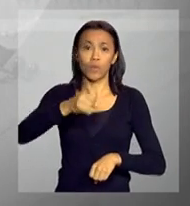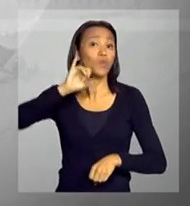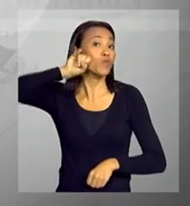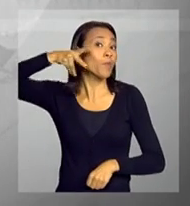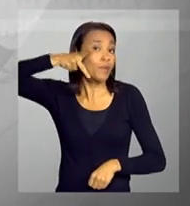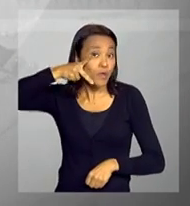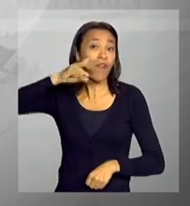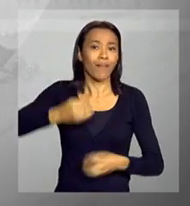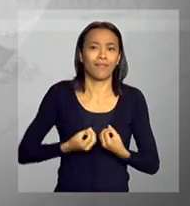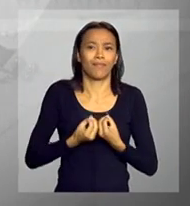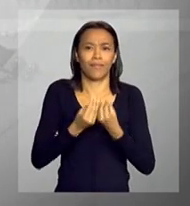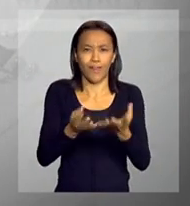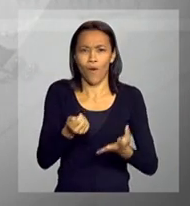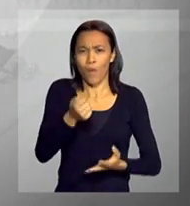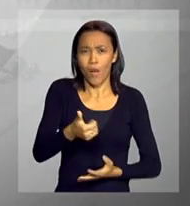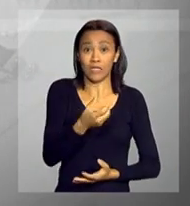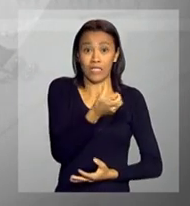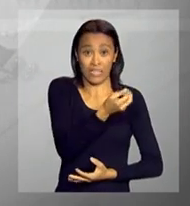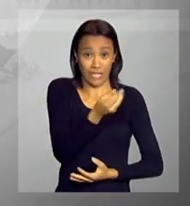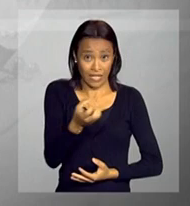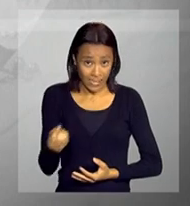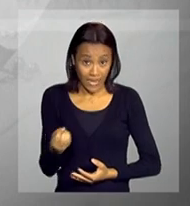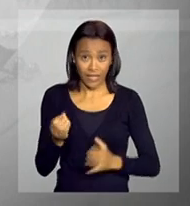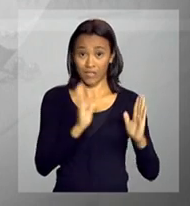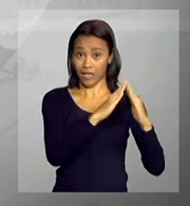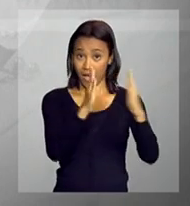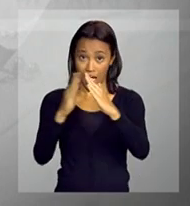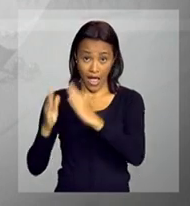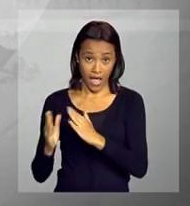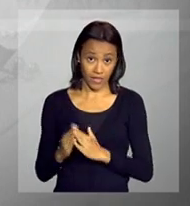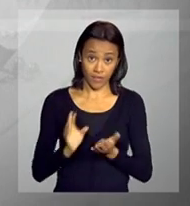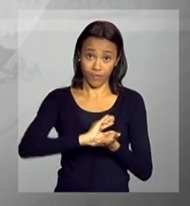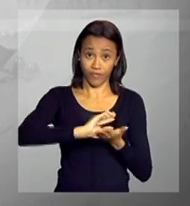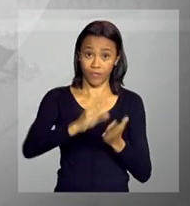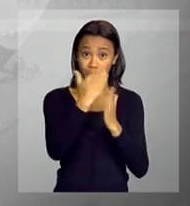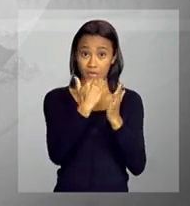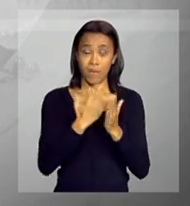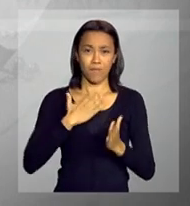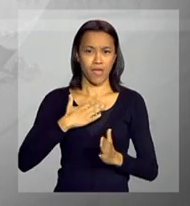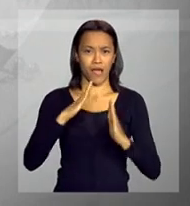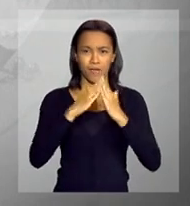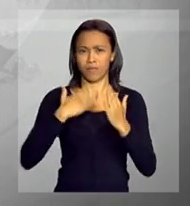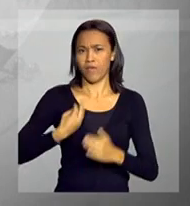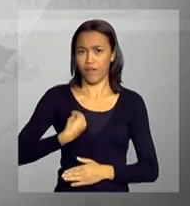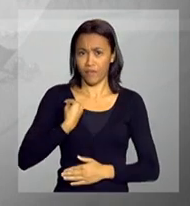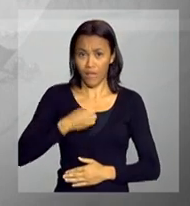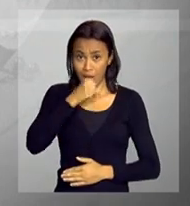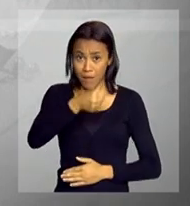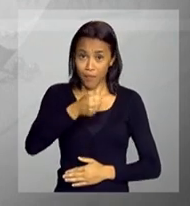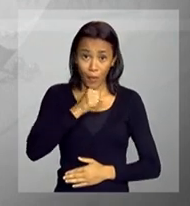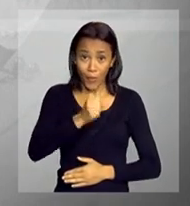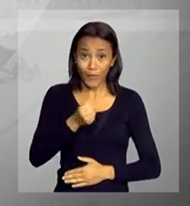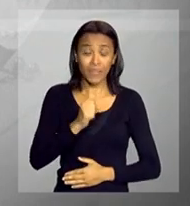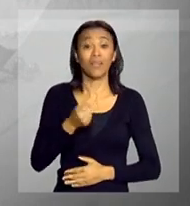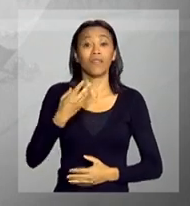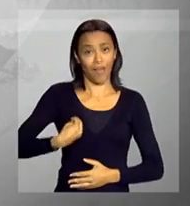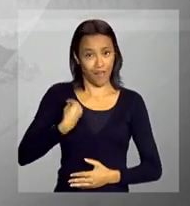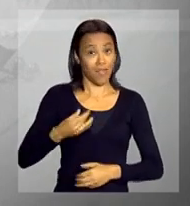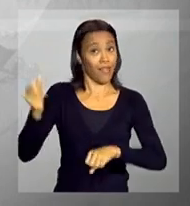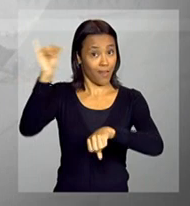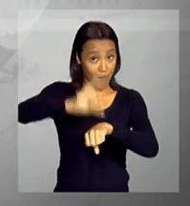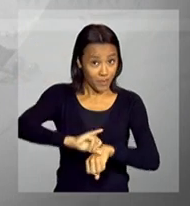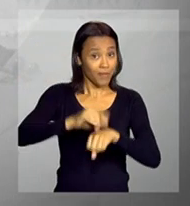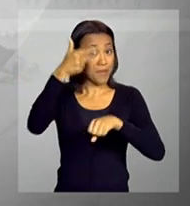entrega de quase 600 residências financiadas pelo programa Minha Casa Minha Vida. A repórter Priscila Machado está na capital